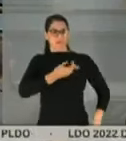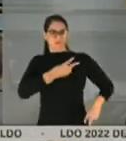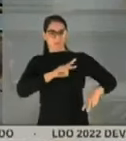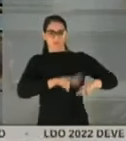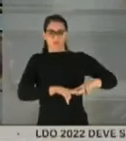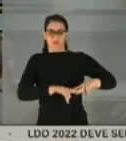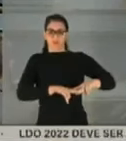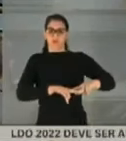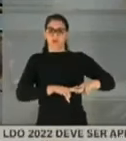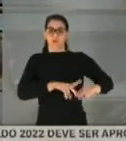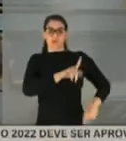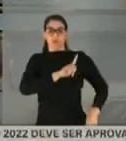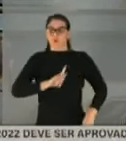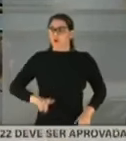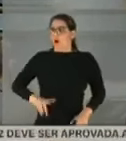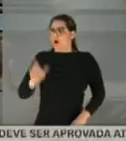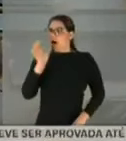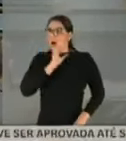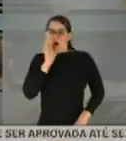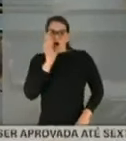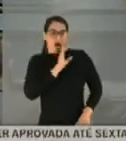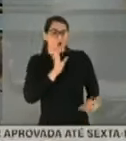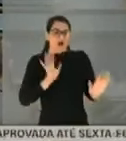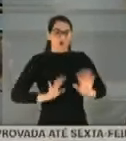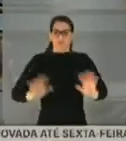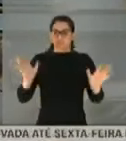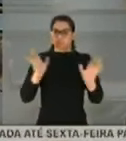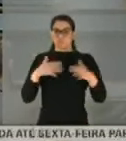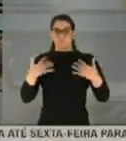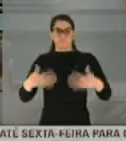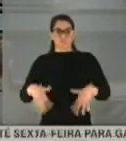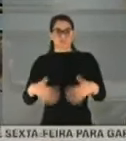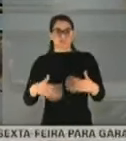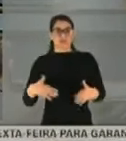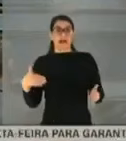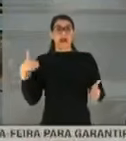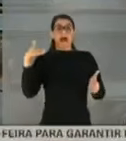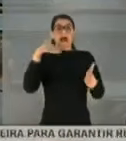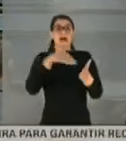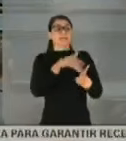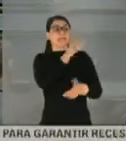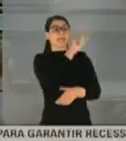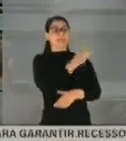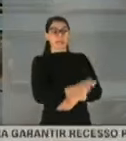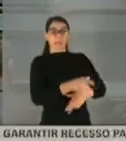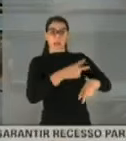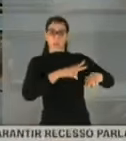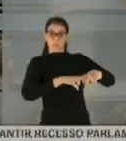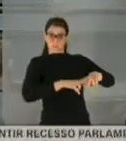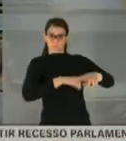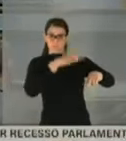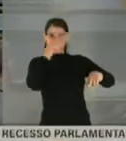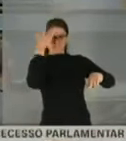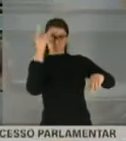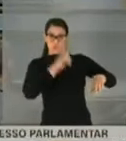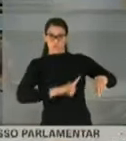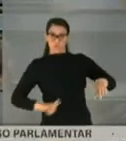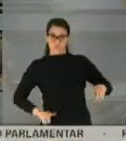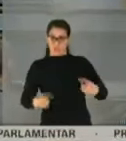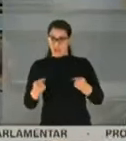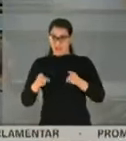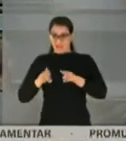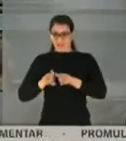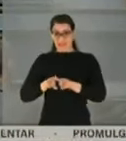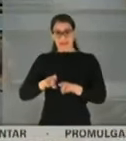Era uma correria do governo até ir lá onde ele estava detido, membros do governo, aliados do